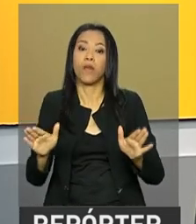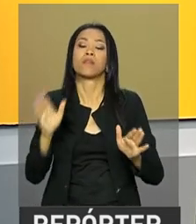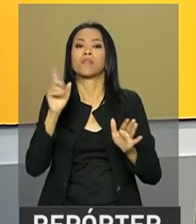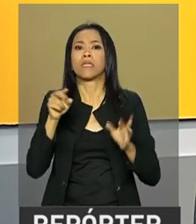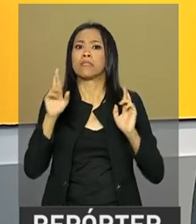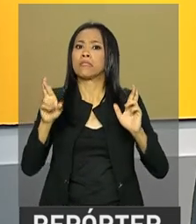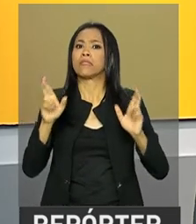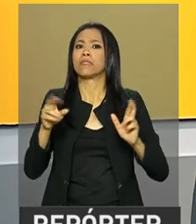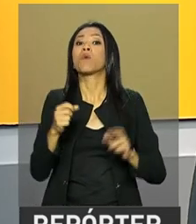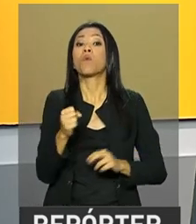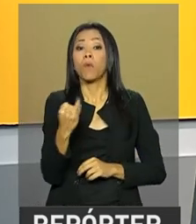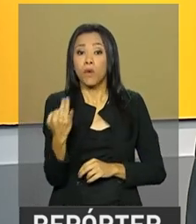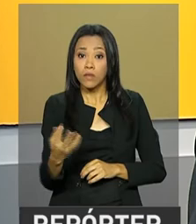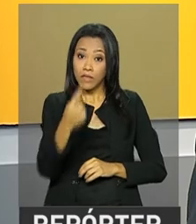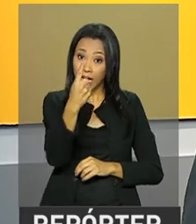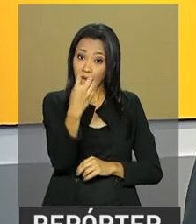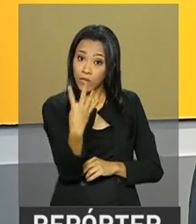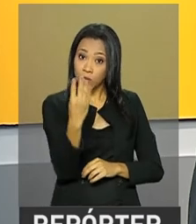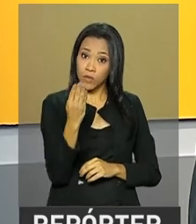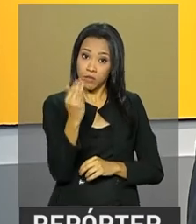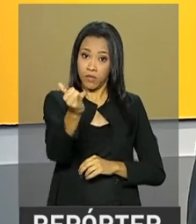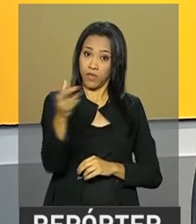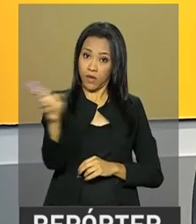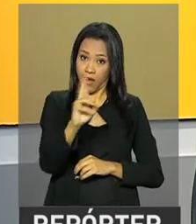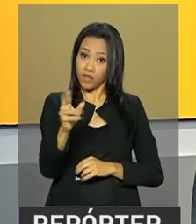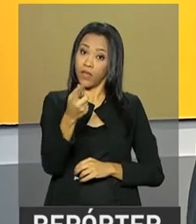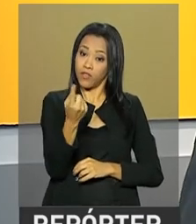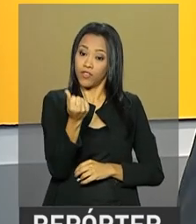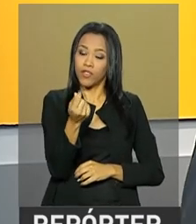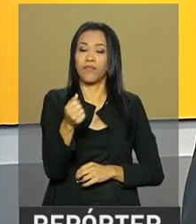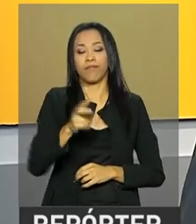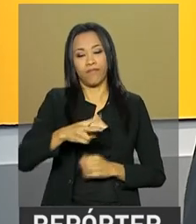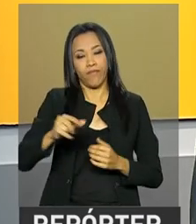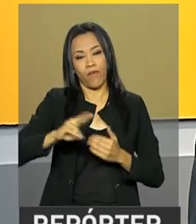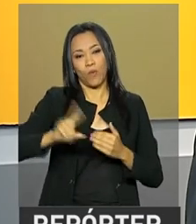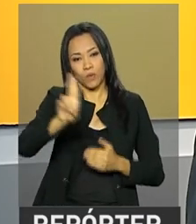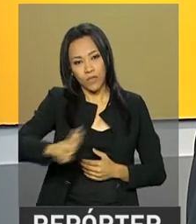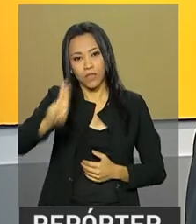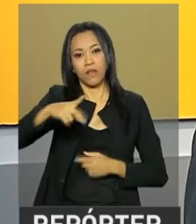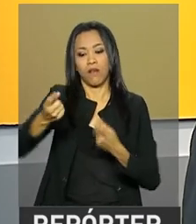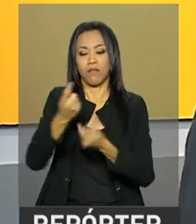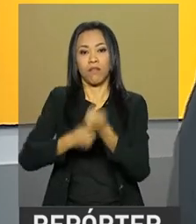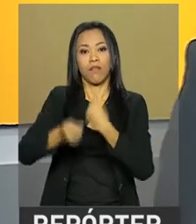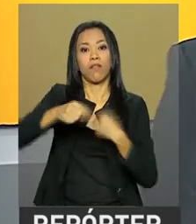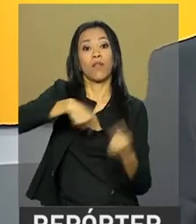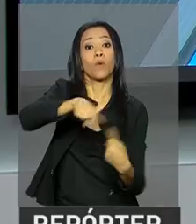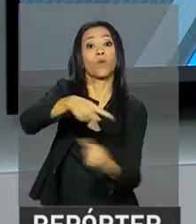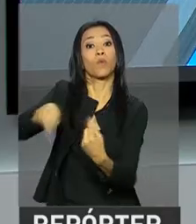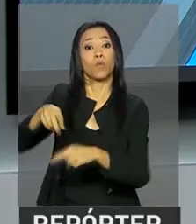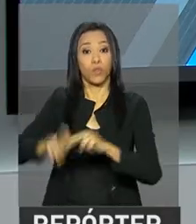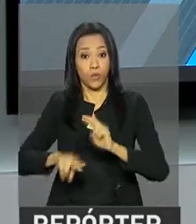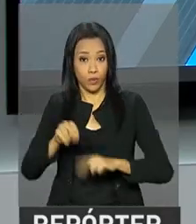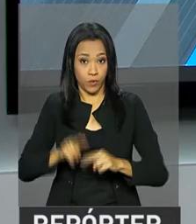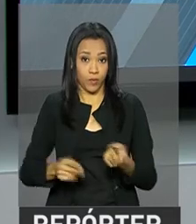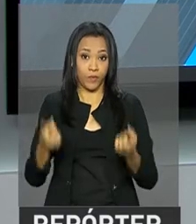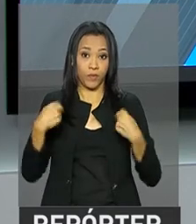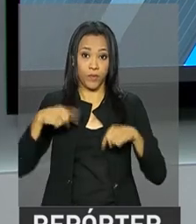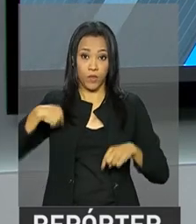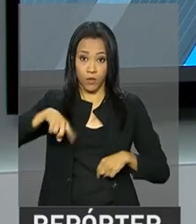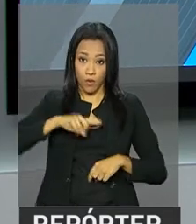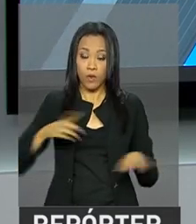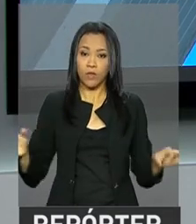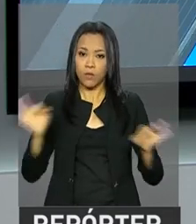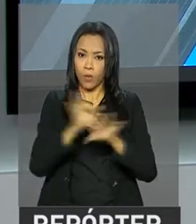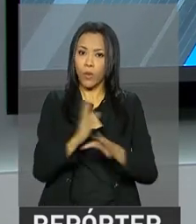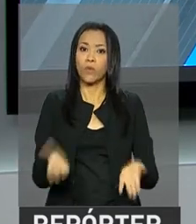é que cerca de 14 bilhões de reais sejam injetados na economia em junho. Repórter NBR fica